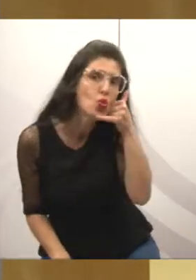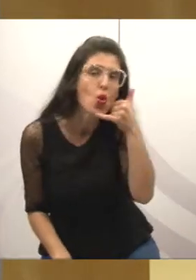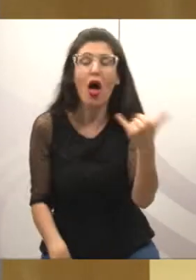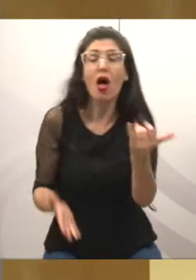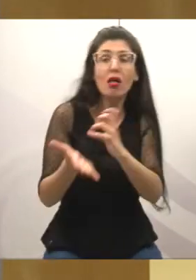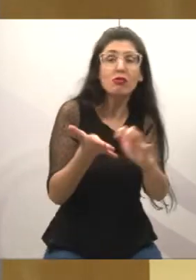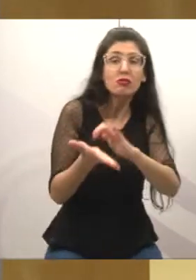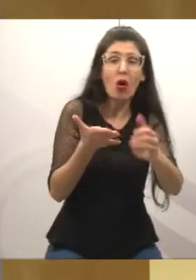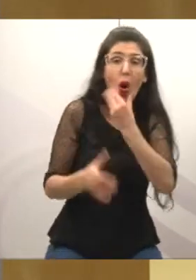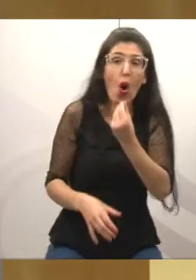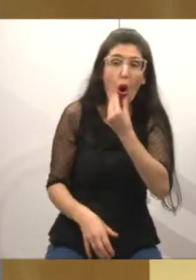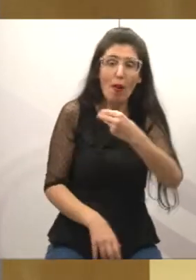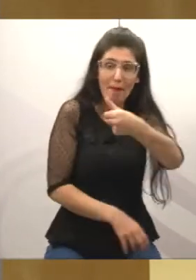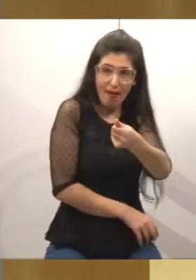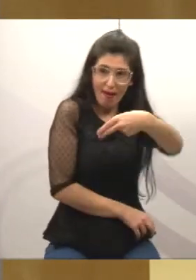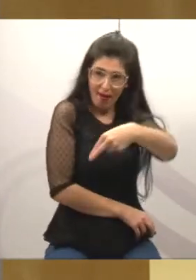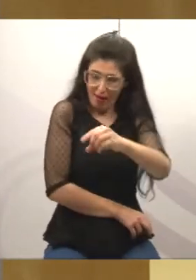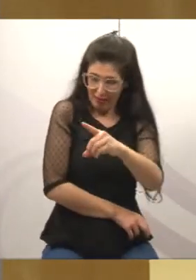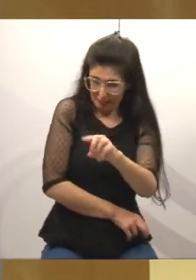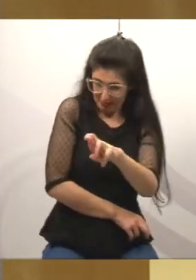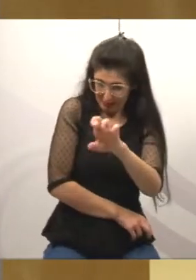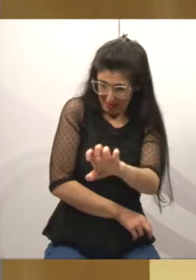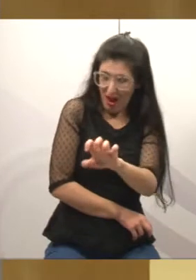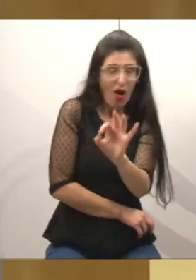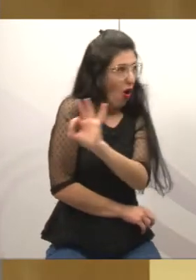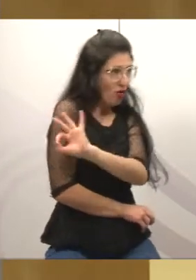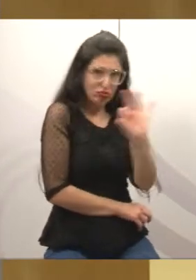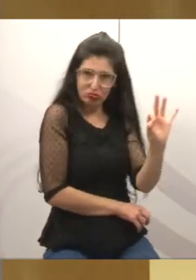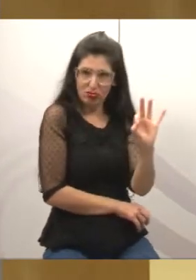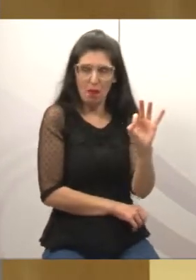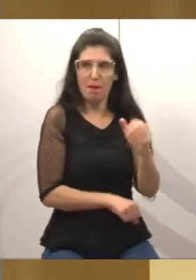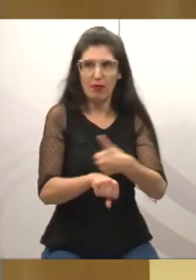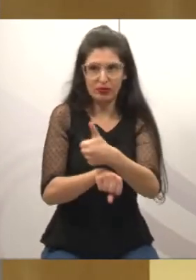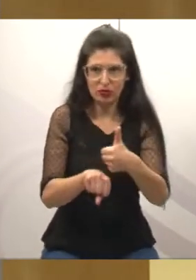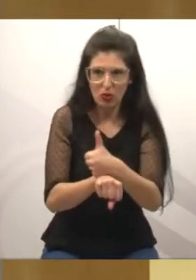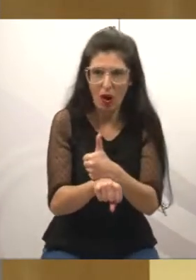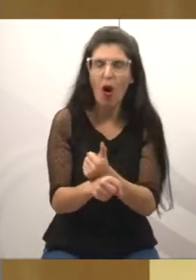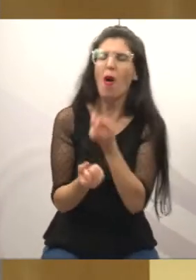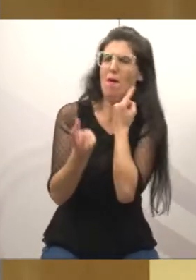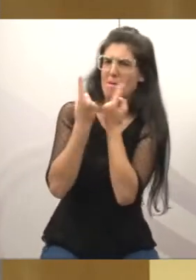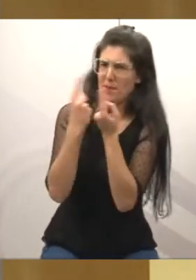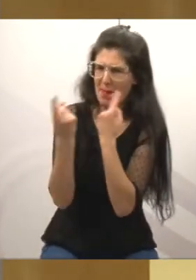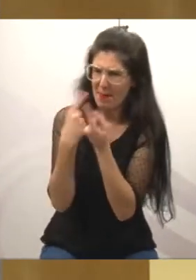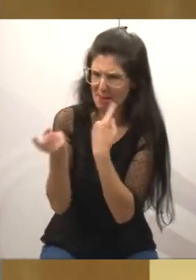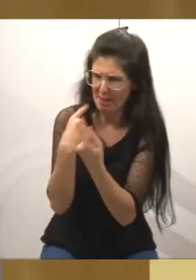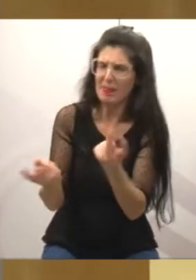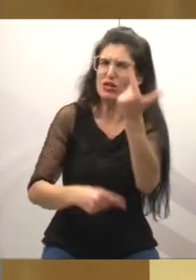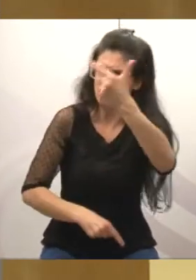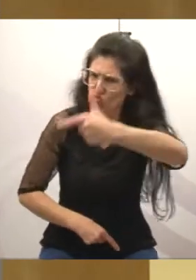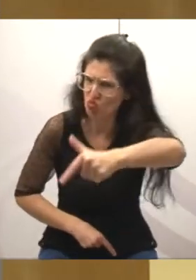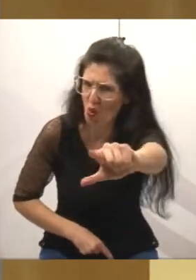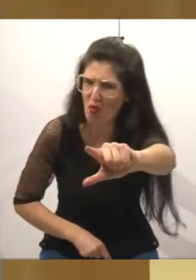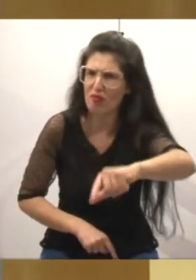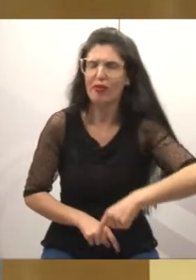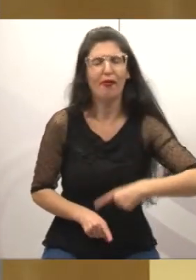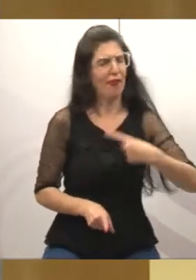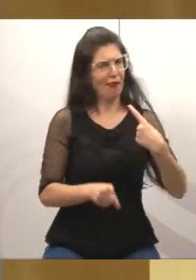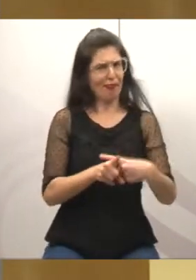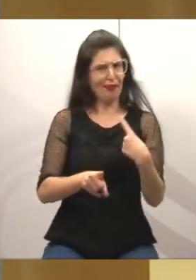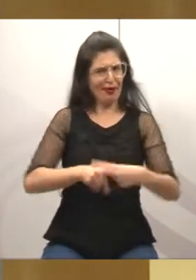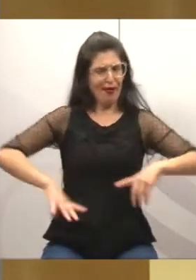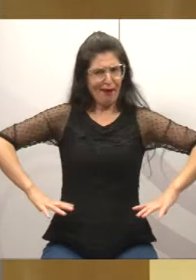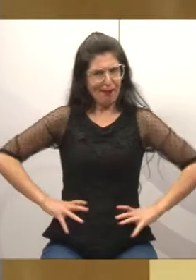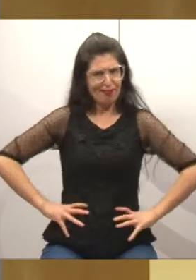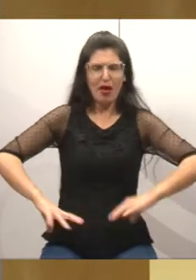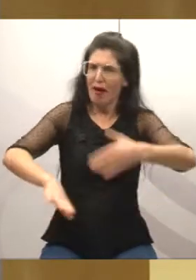aliás, uma pessoa bastante competente, trabalhadora, e nós vamos conversar de novo, porque não é possível que uma